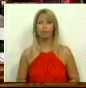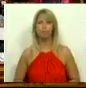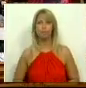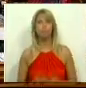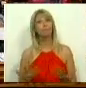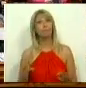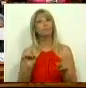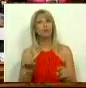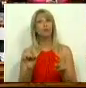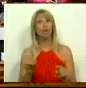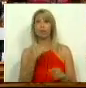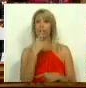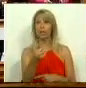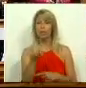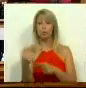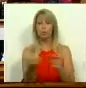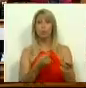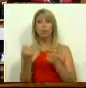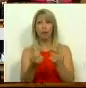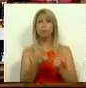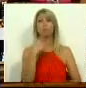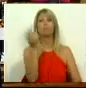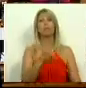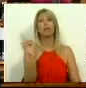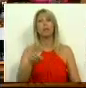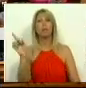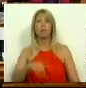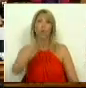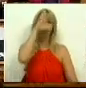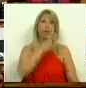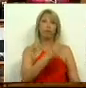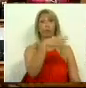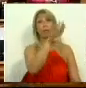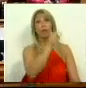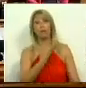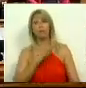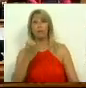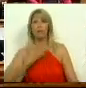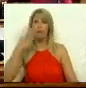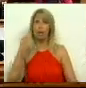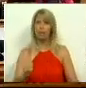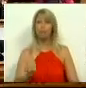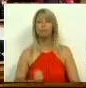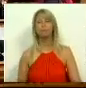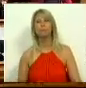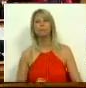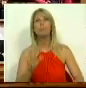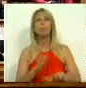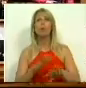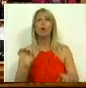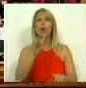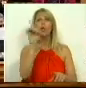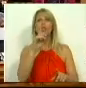Foi aqui evocado neste debate diversas vezes por parte do Governo, do PSD e do CDS, a questão da